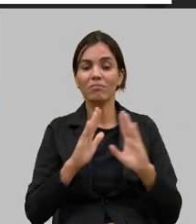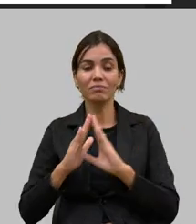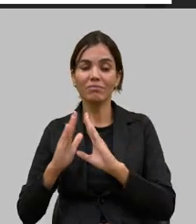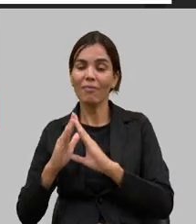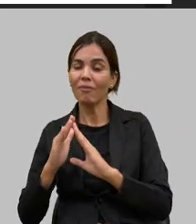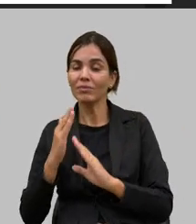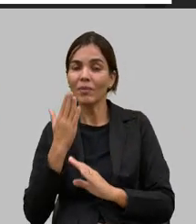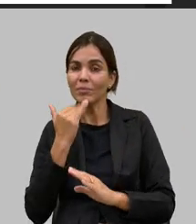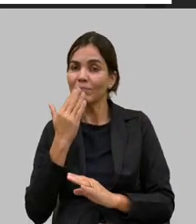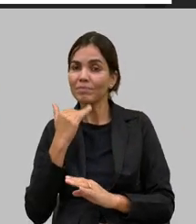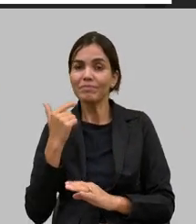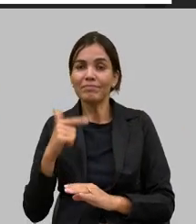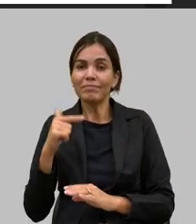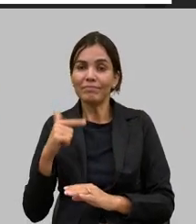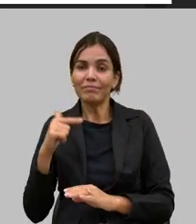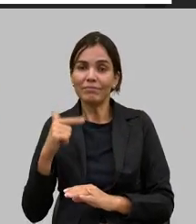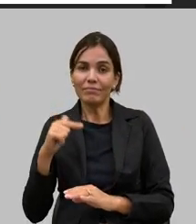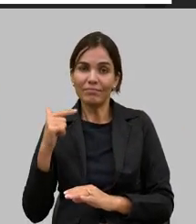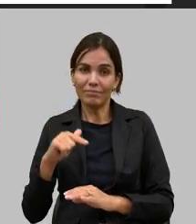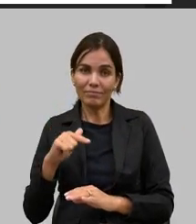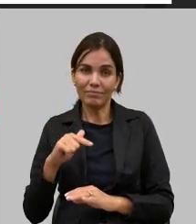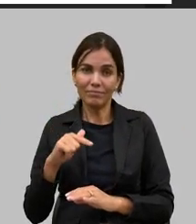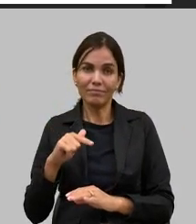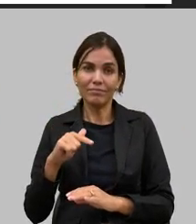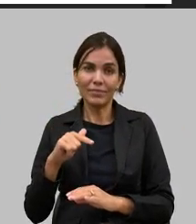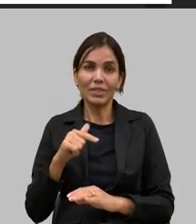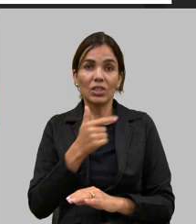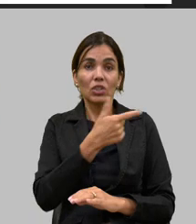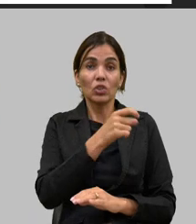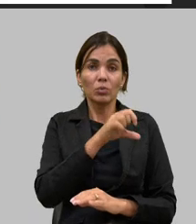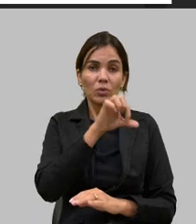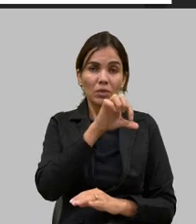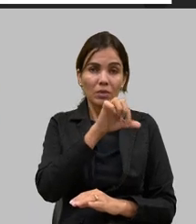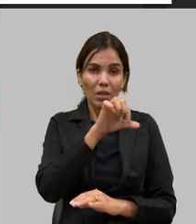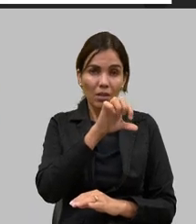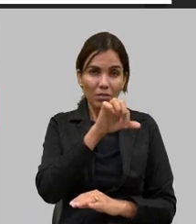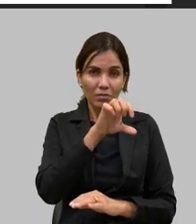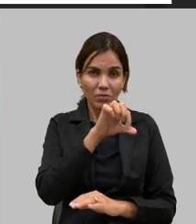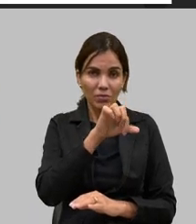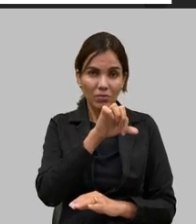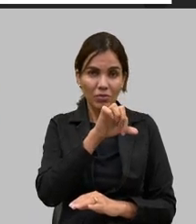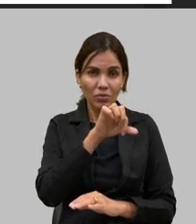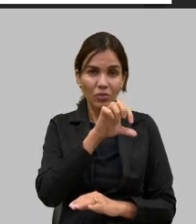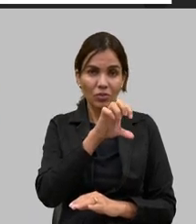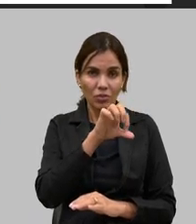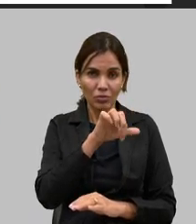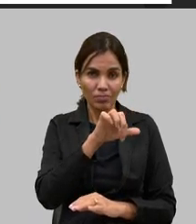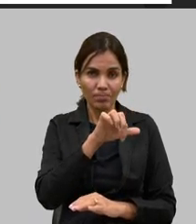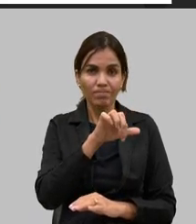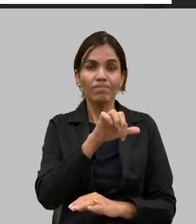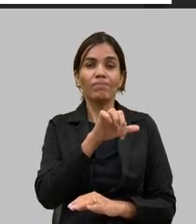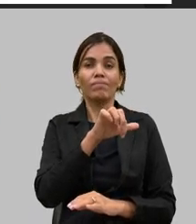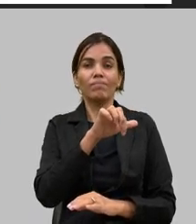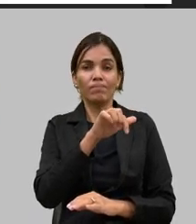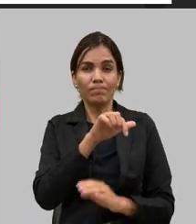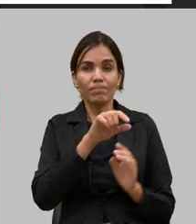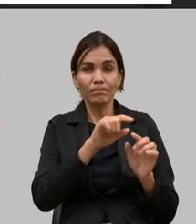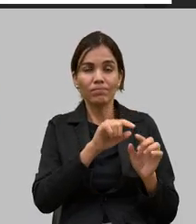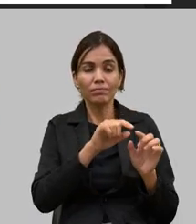319 milhões colocados em 2022 567 milhões em 2023